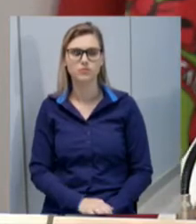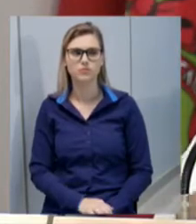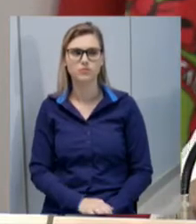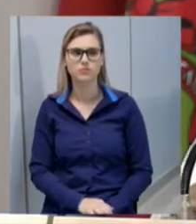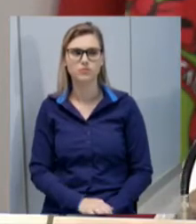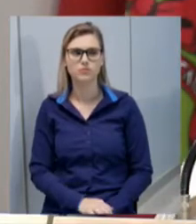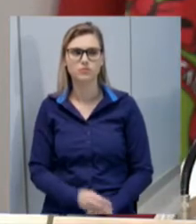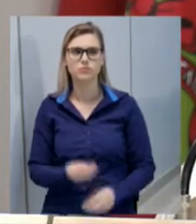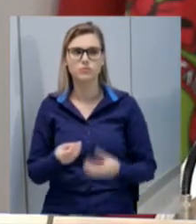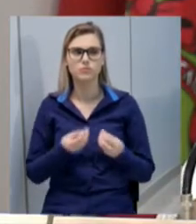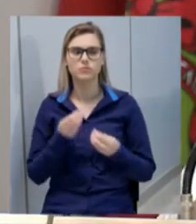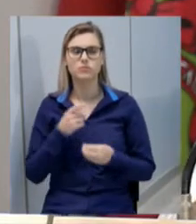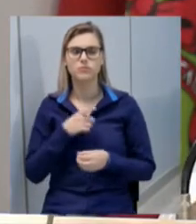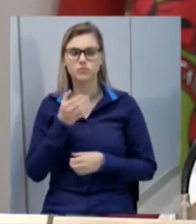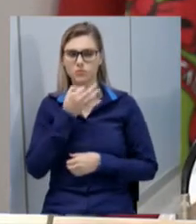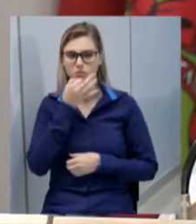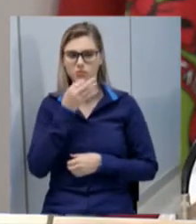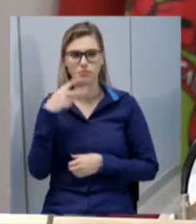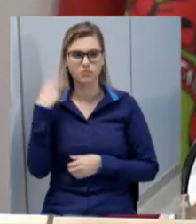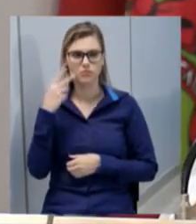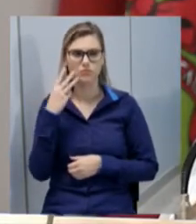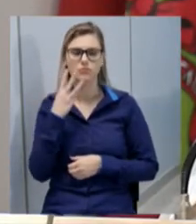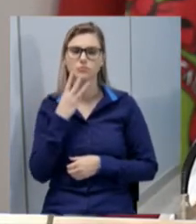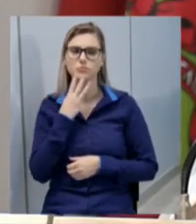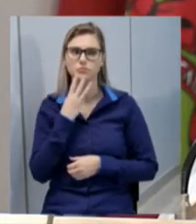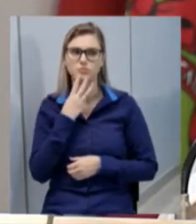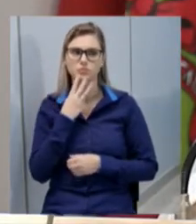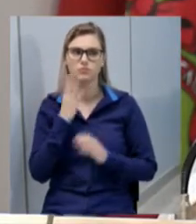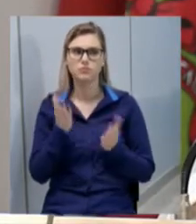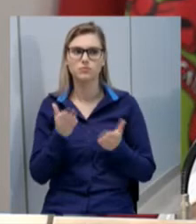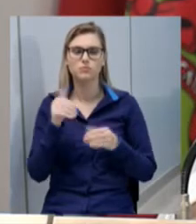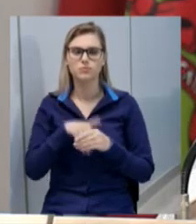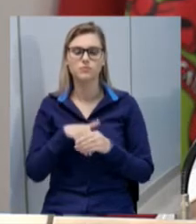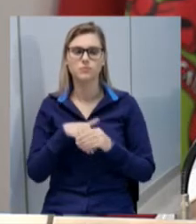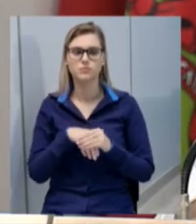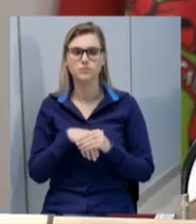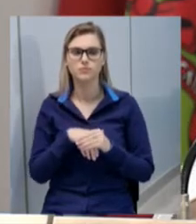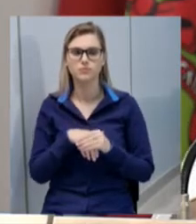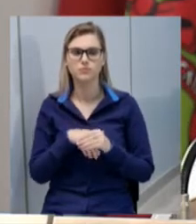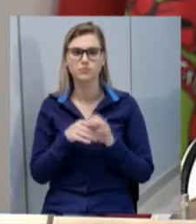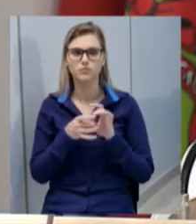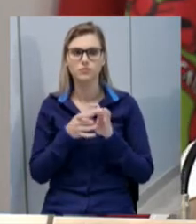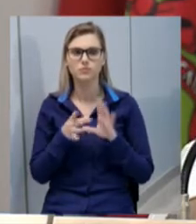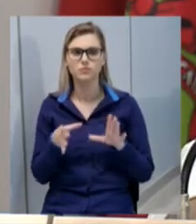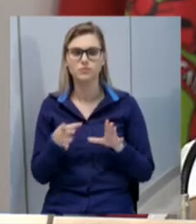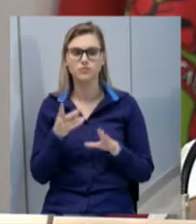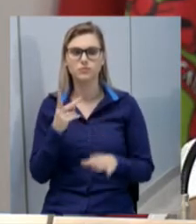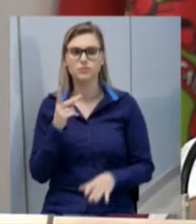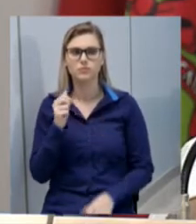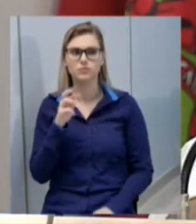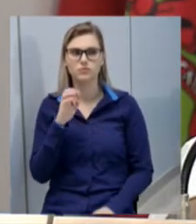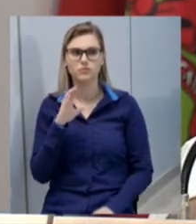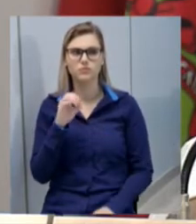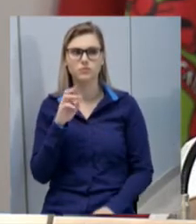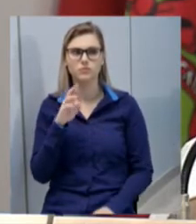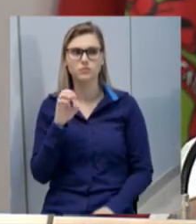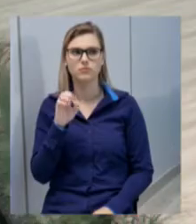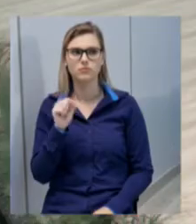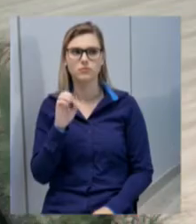conforme é sugerido então pelo vereador Wilson coloque em votação a dispensa dos pareceres das emendas